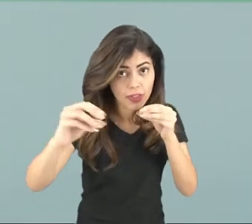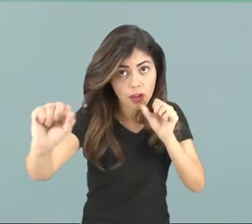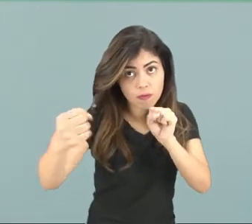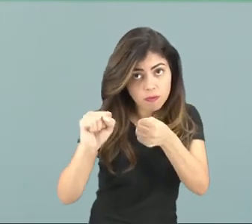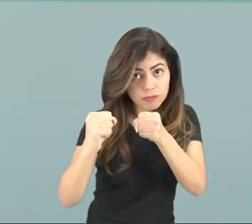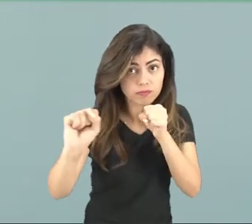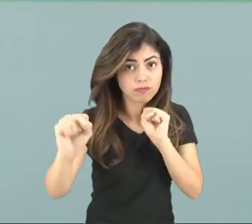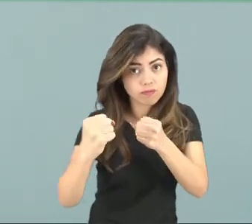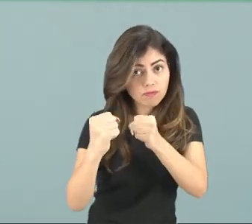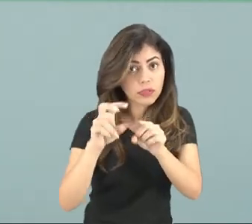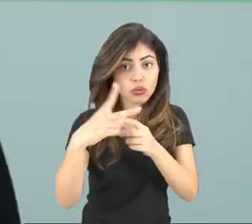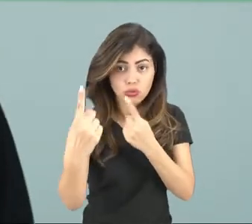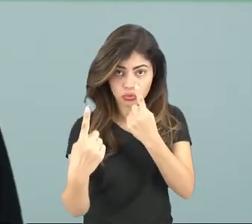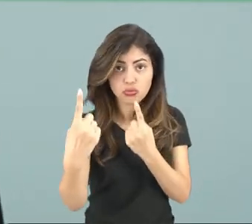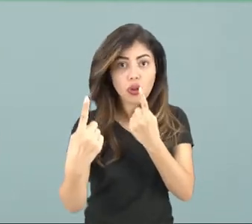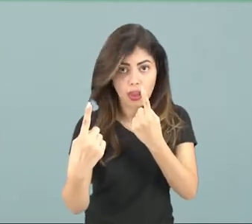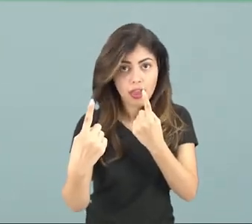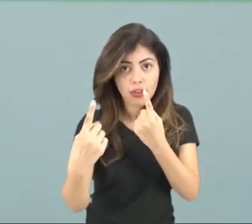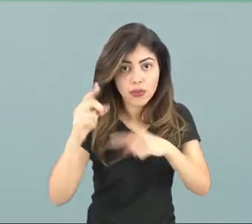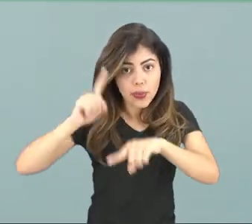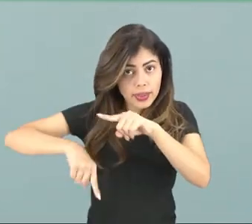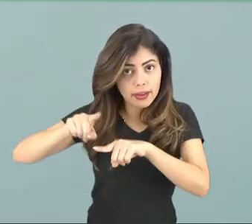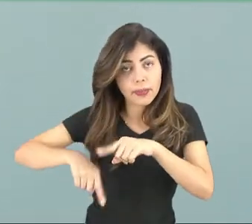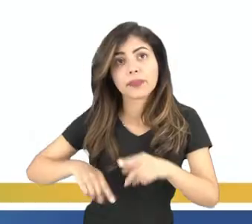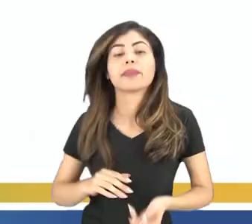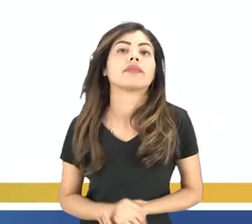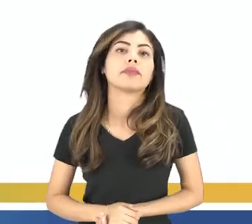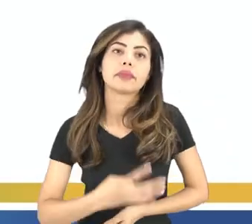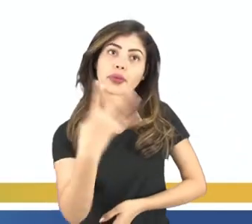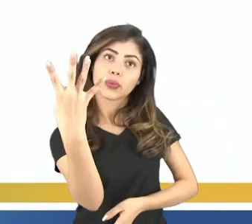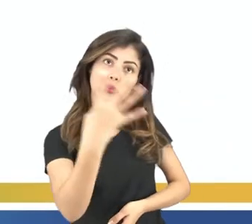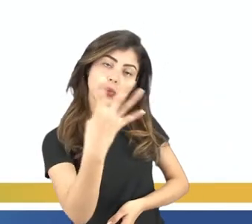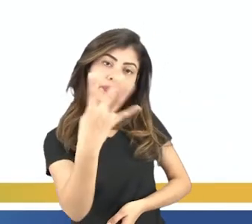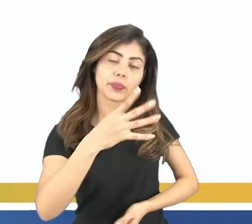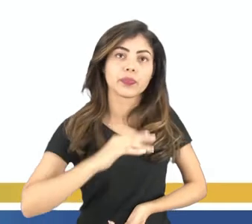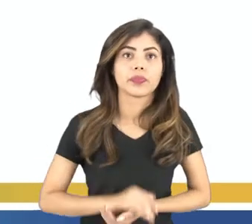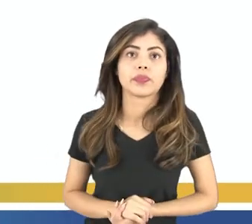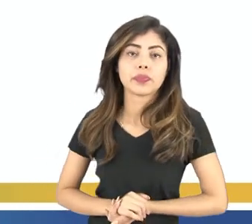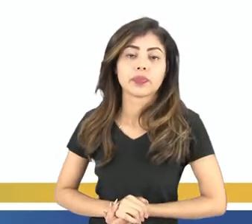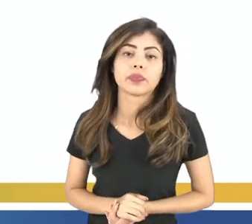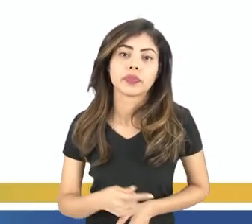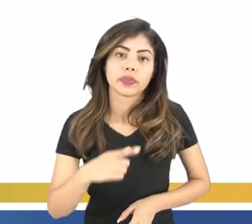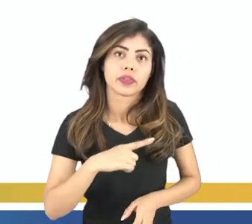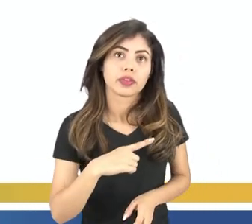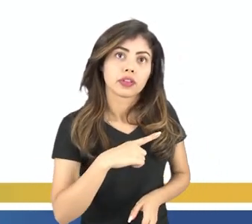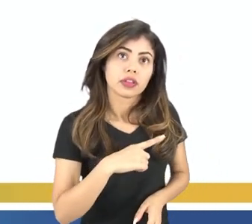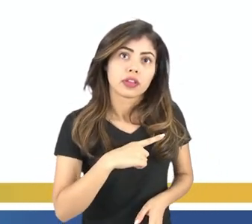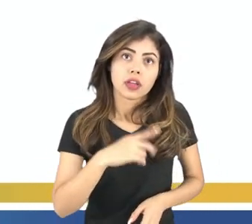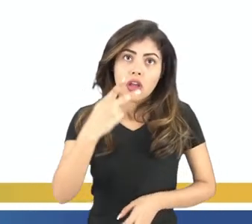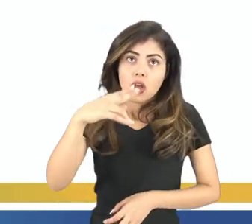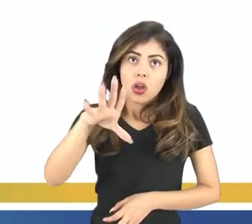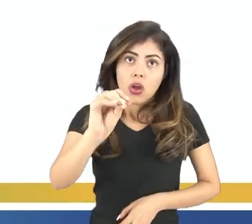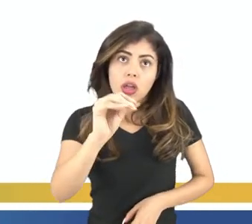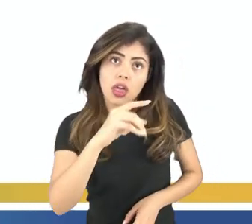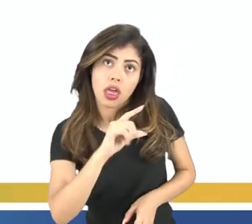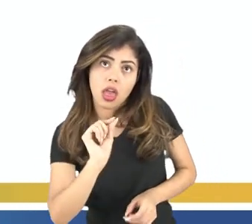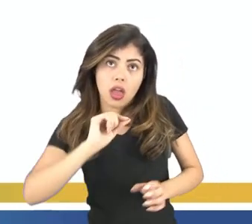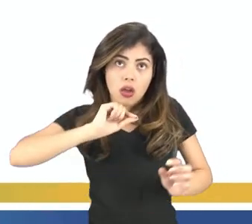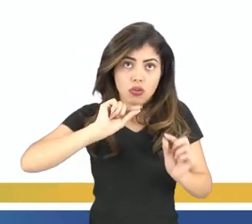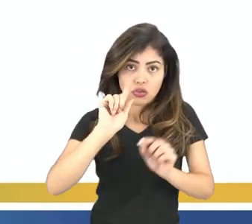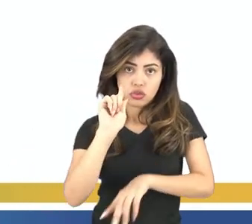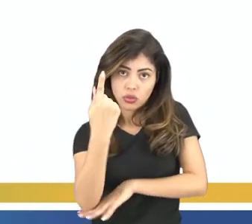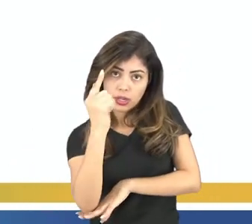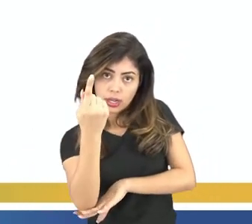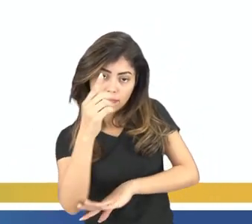força que atua nesse material. E o quarto ponto, ele se alinha com os polos geográficos da Terra.